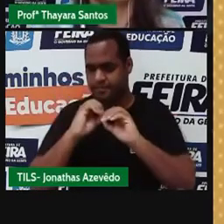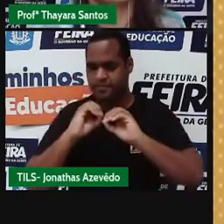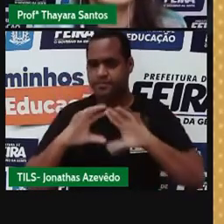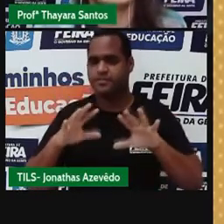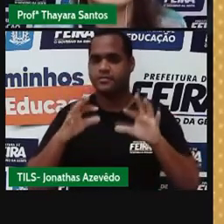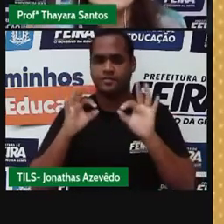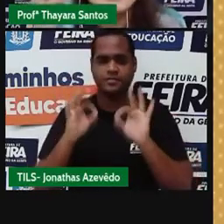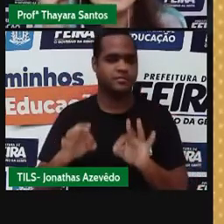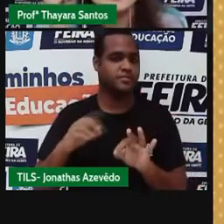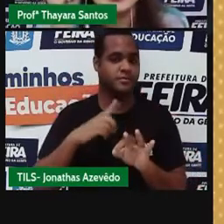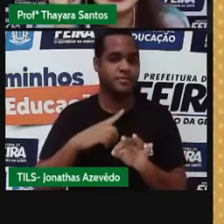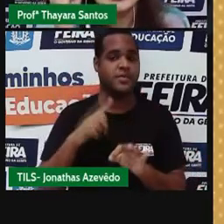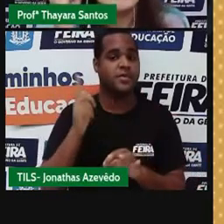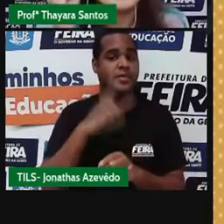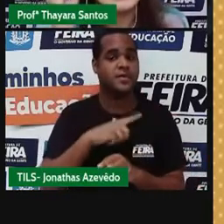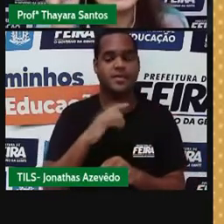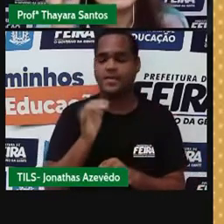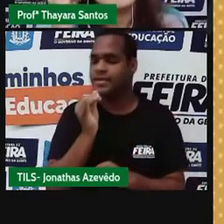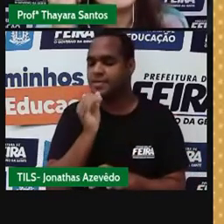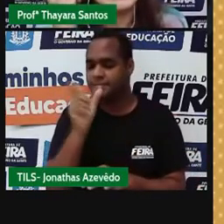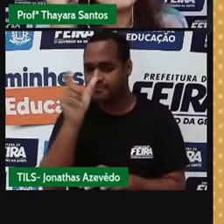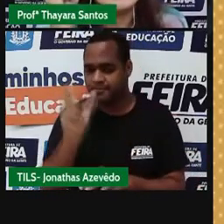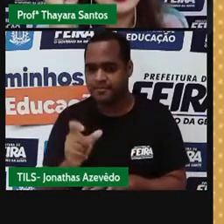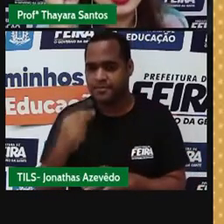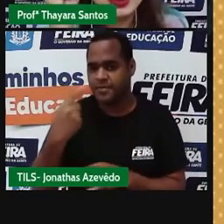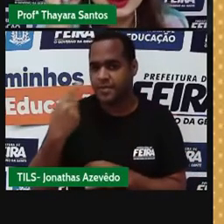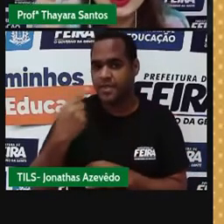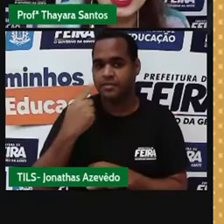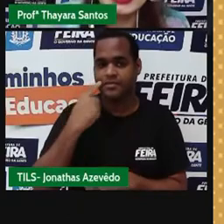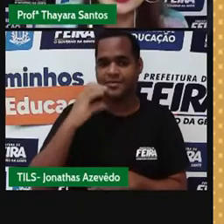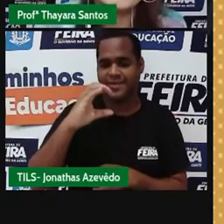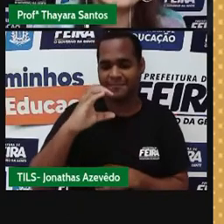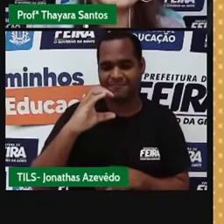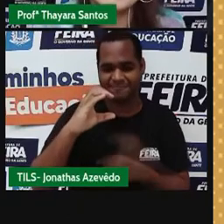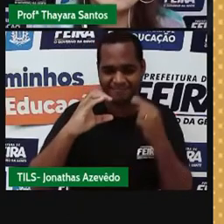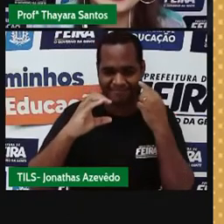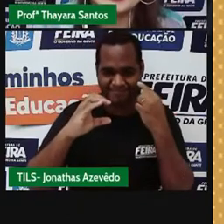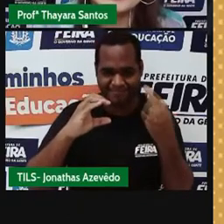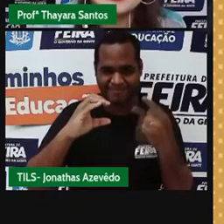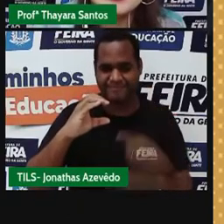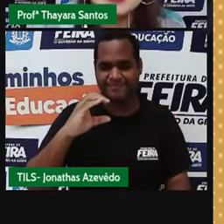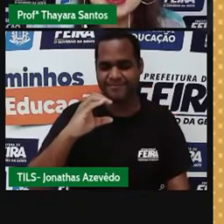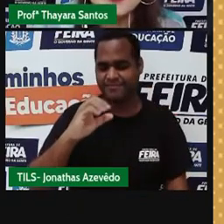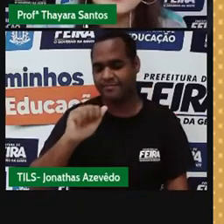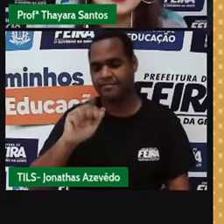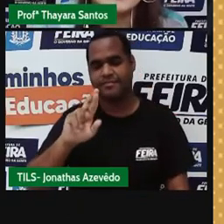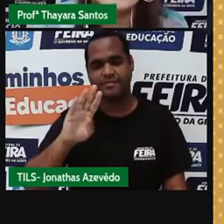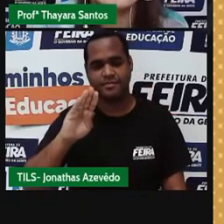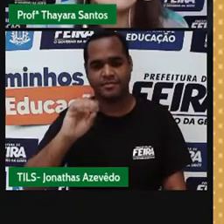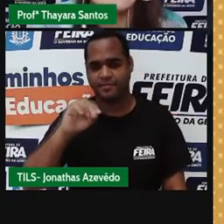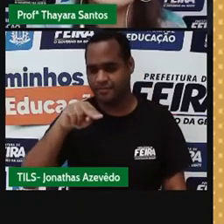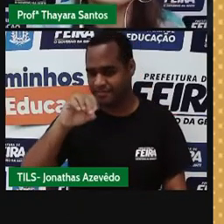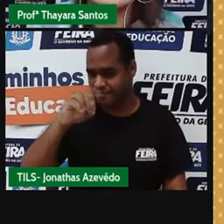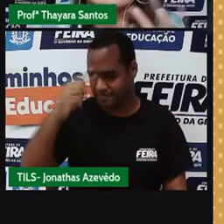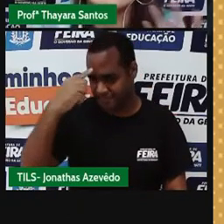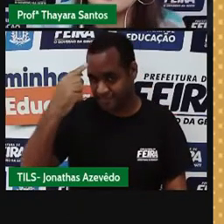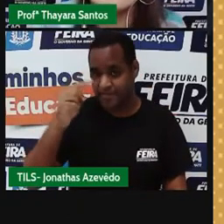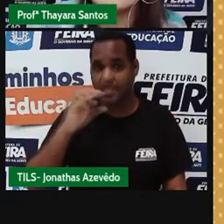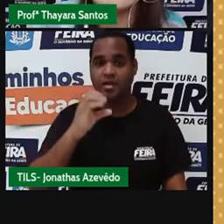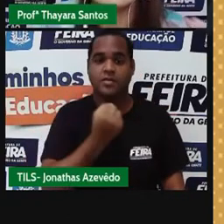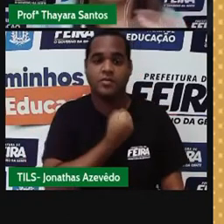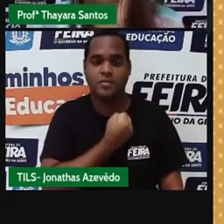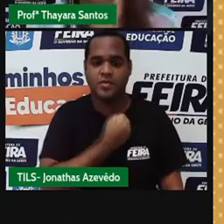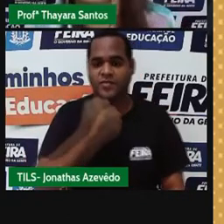Então, aqui a gente tem o primeiro exemplo. Eu peguei aqui o carbono, né? Que é representado pela letra C. Qual é o número